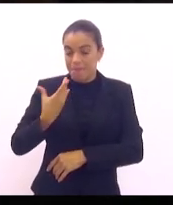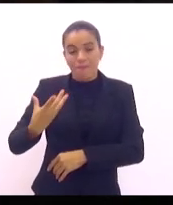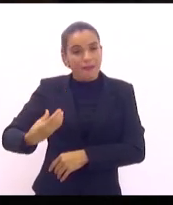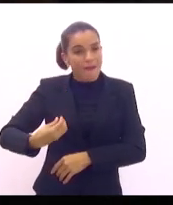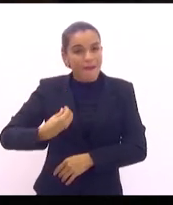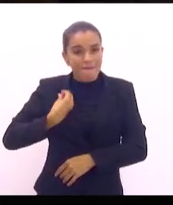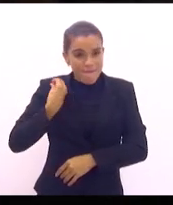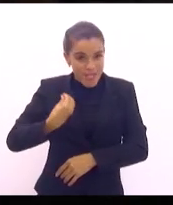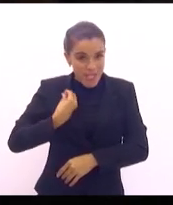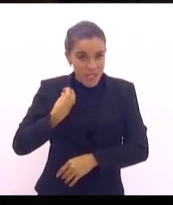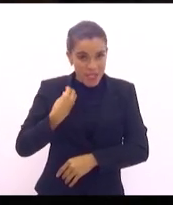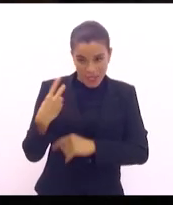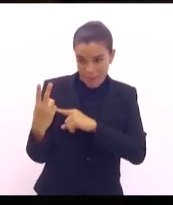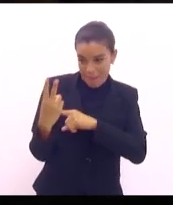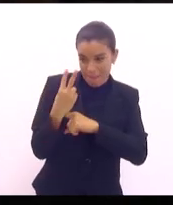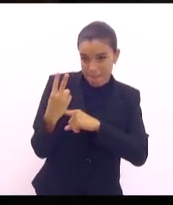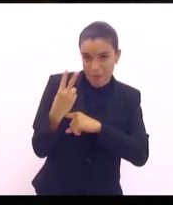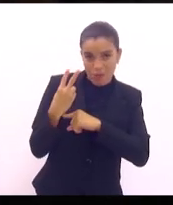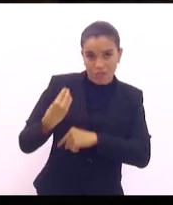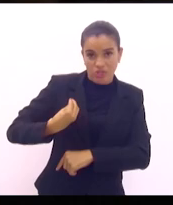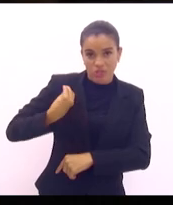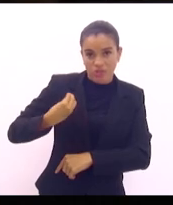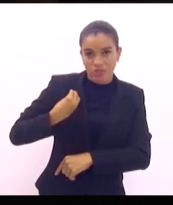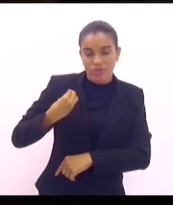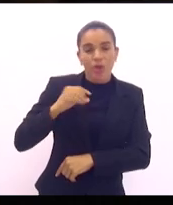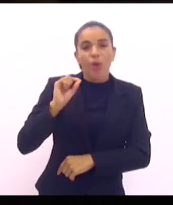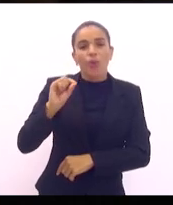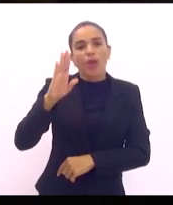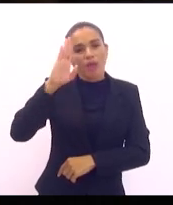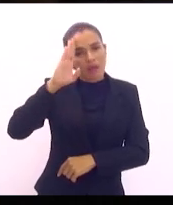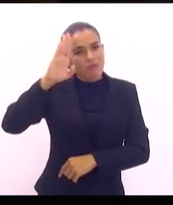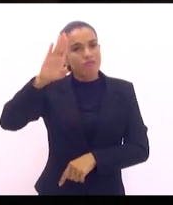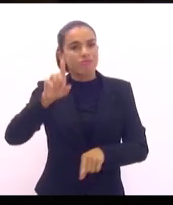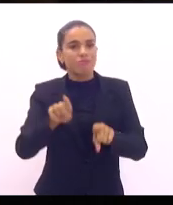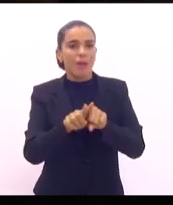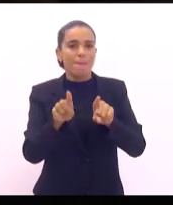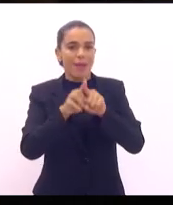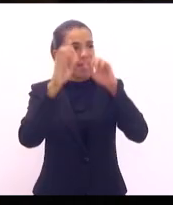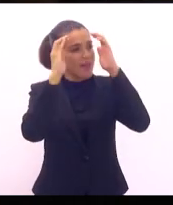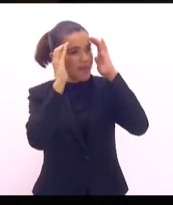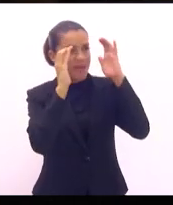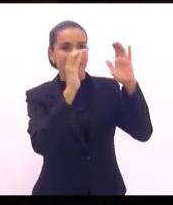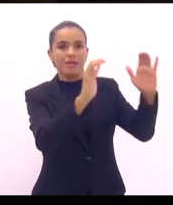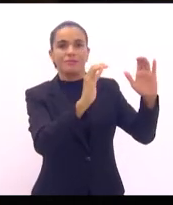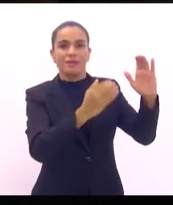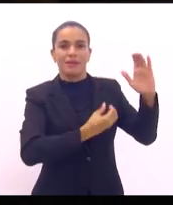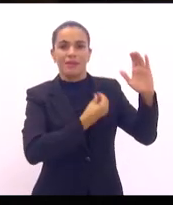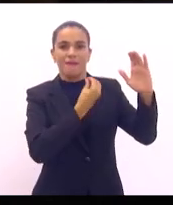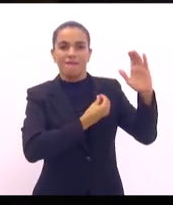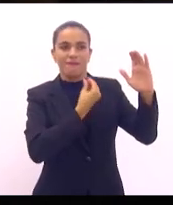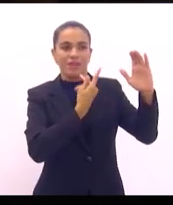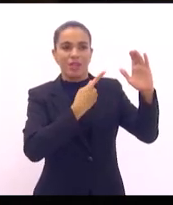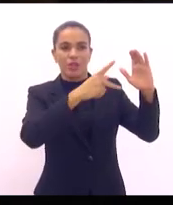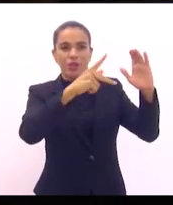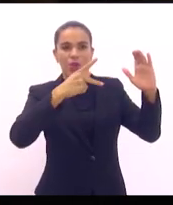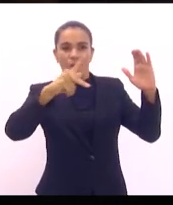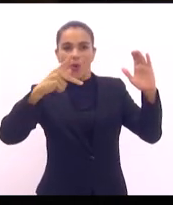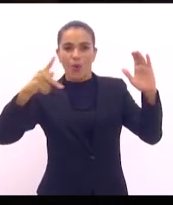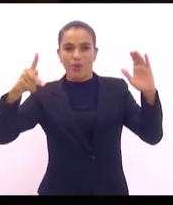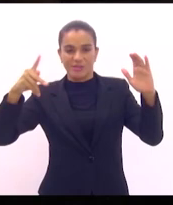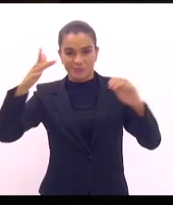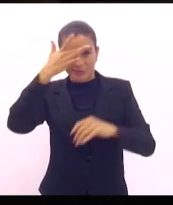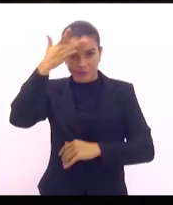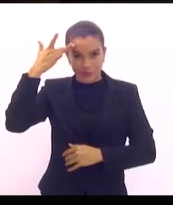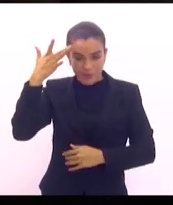manter a sua própria vida, é fundamental que a gente respeite a vida dos outros, senhor